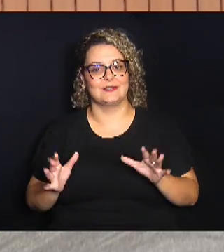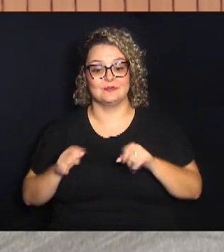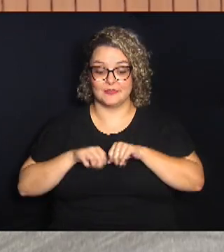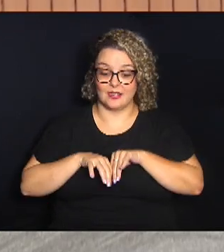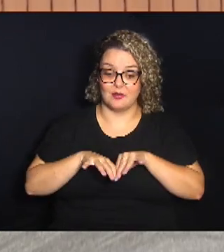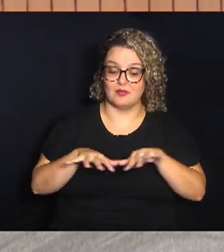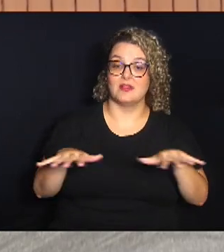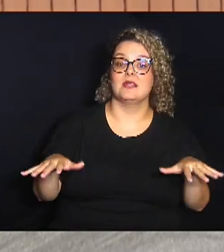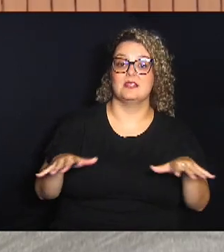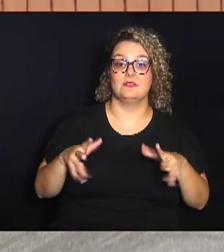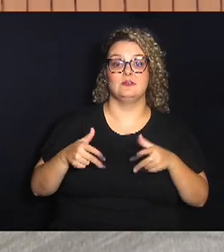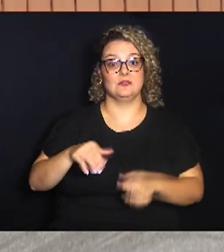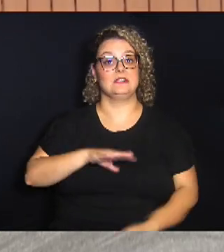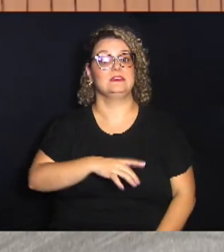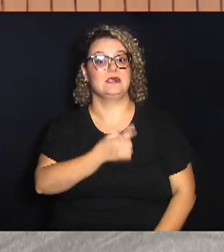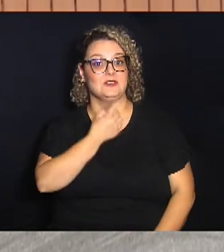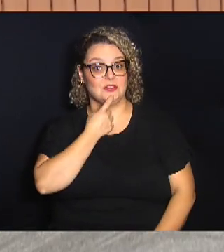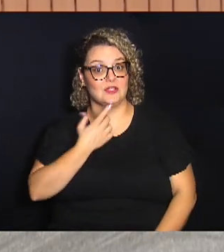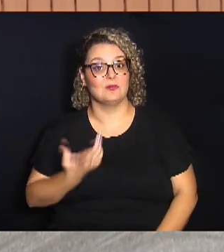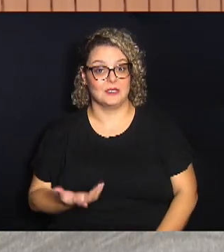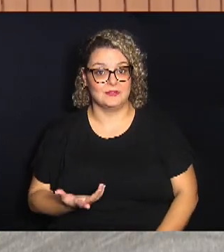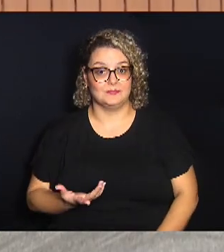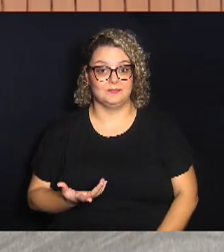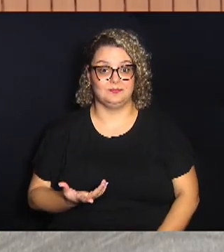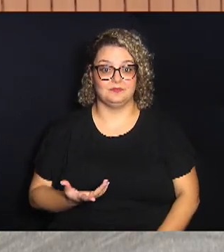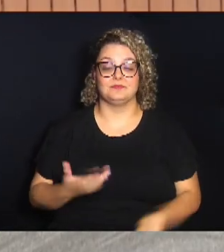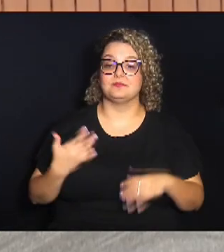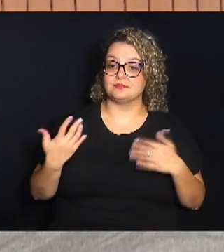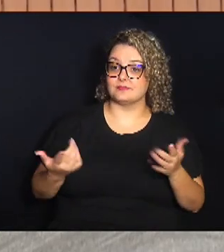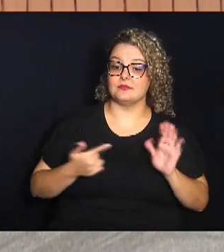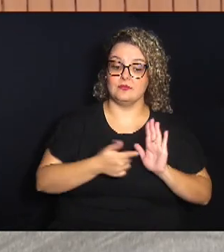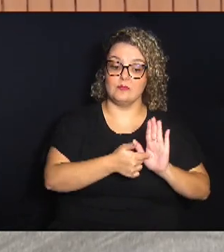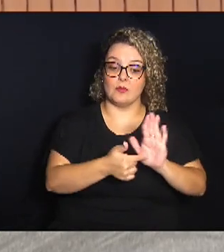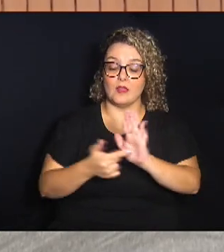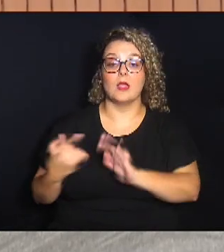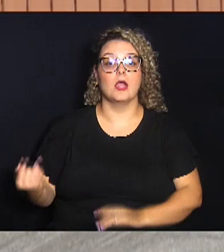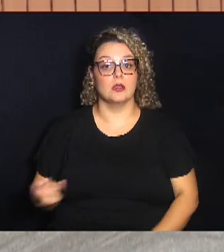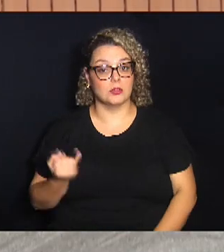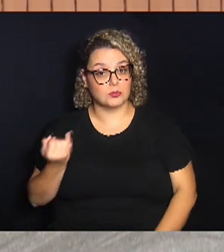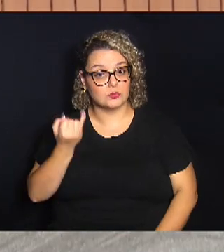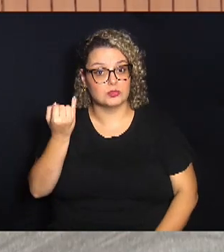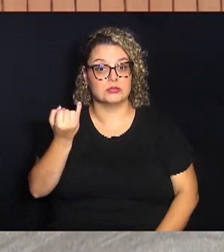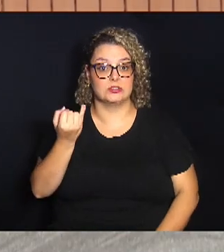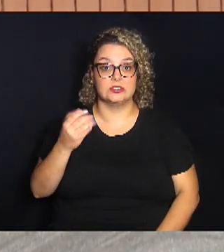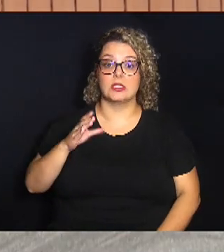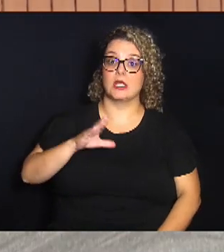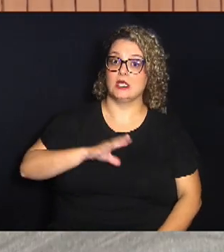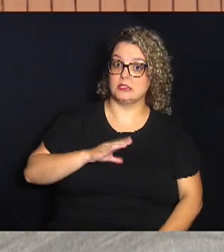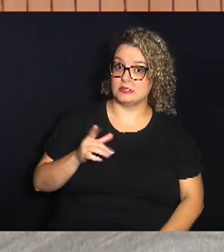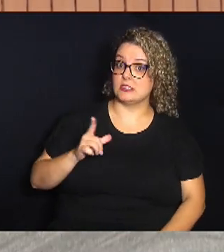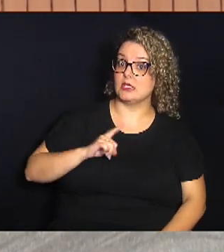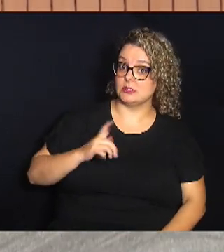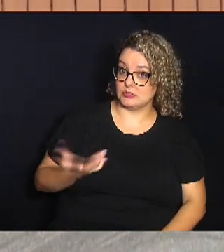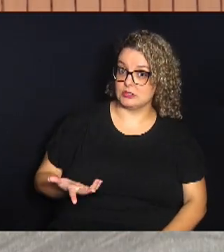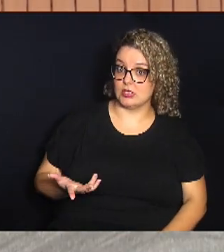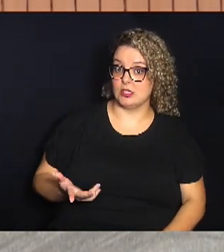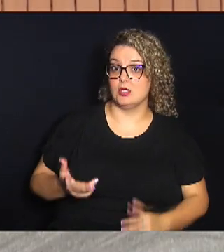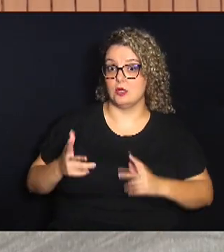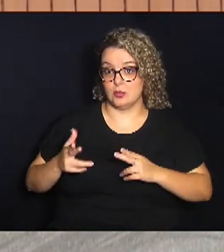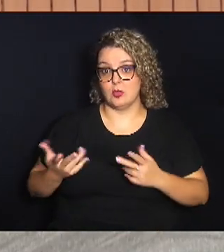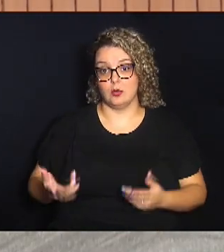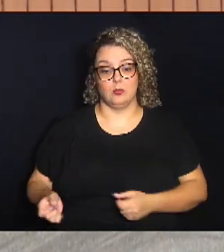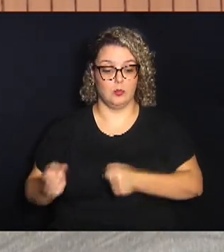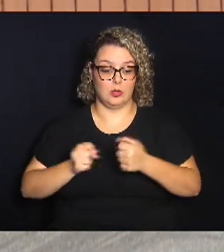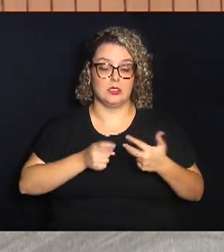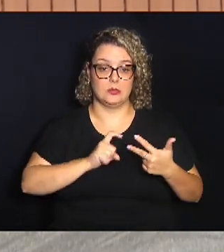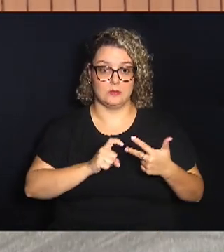em toda a cidade de Campinas. Isso daí vai mostrar a importância que a cidade tem, no caso, o Poder Executivo